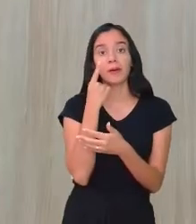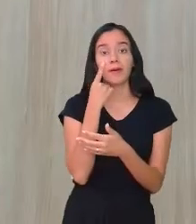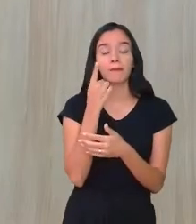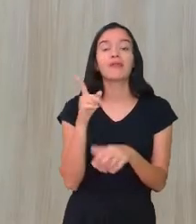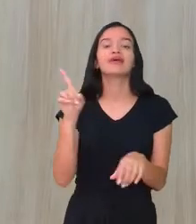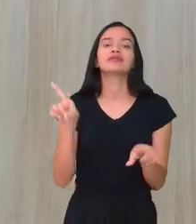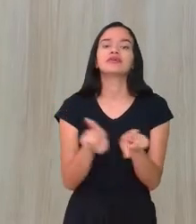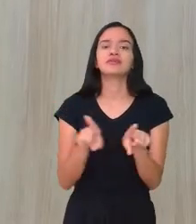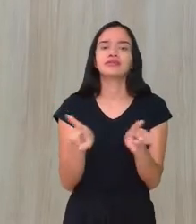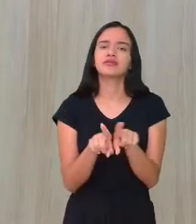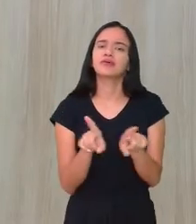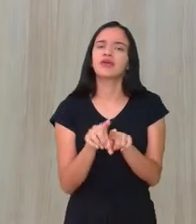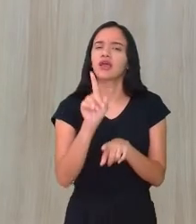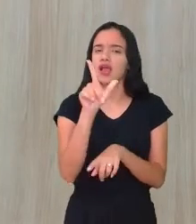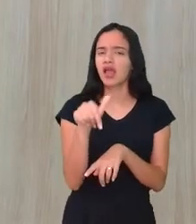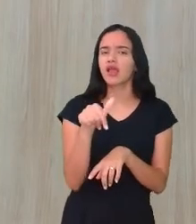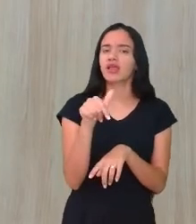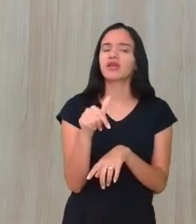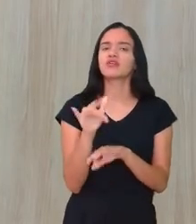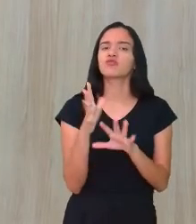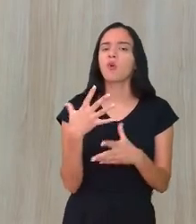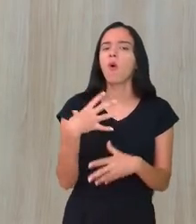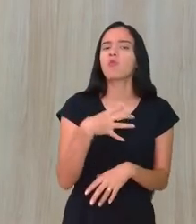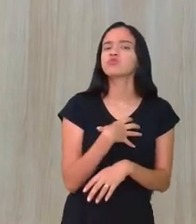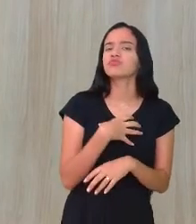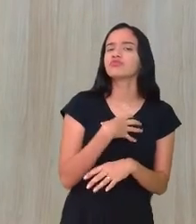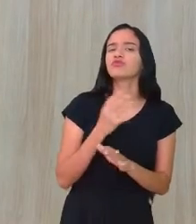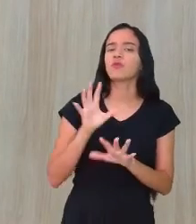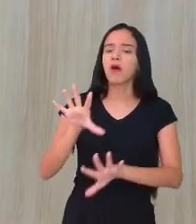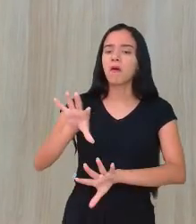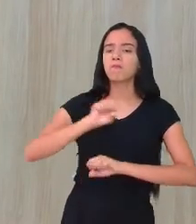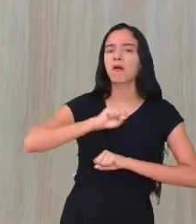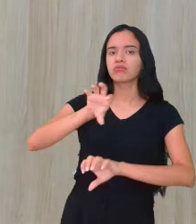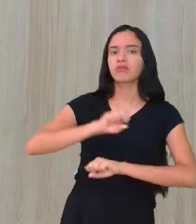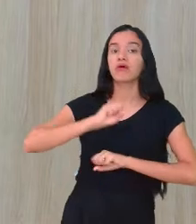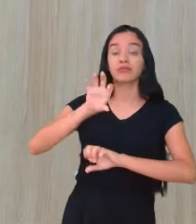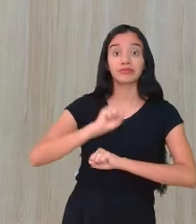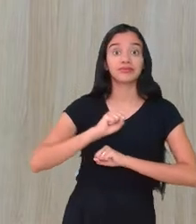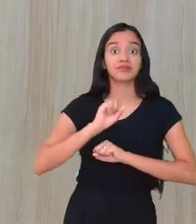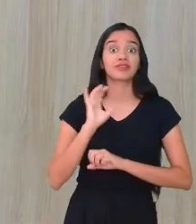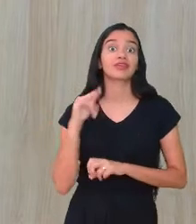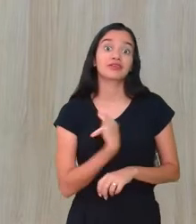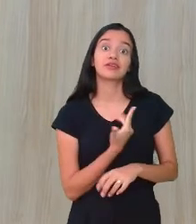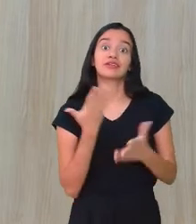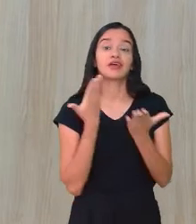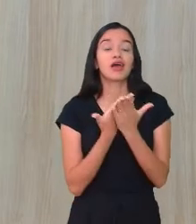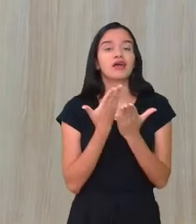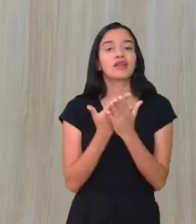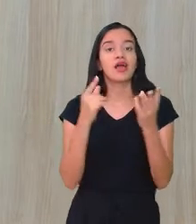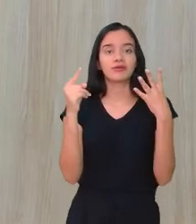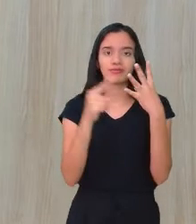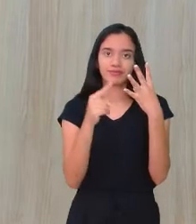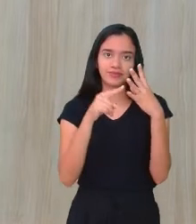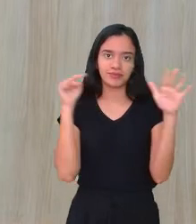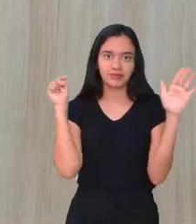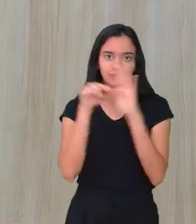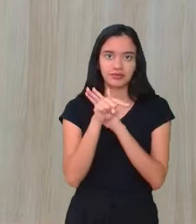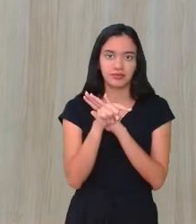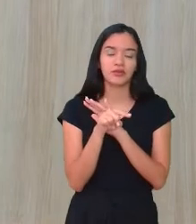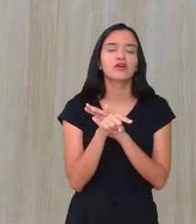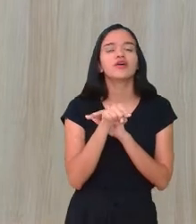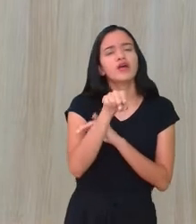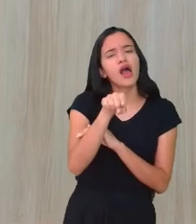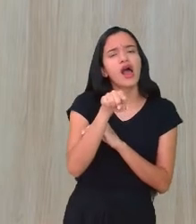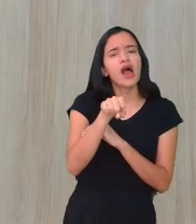ela também, será que ela, de que forma que nós vamos pegar? Então, vamos ver na nossa aula isso. E você pode pegar o